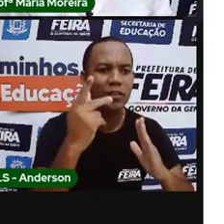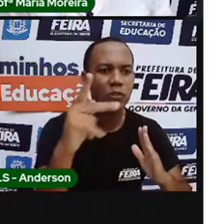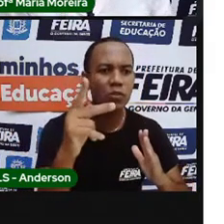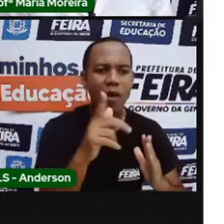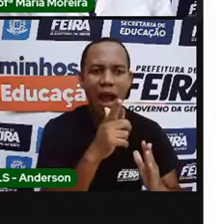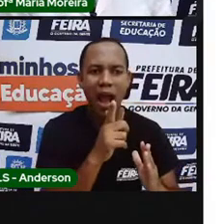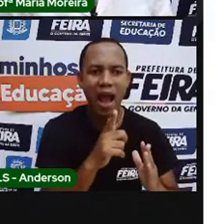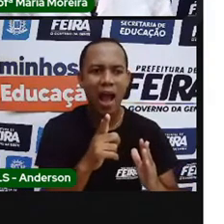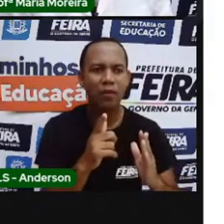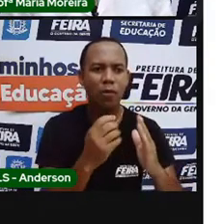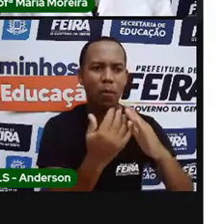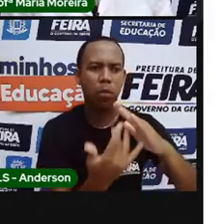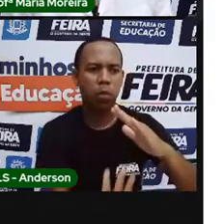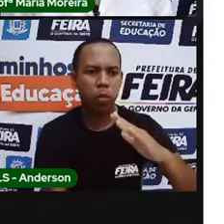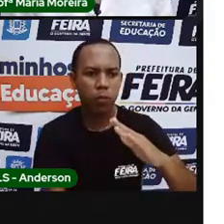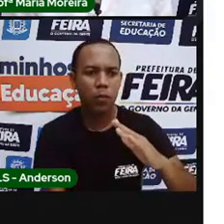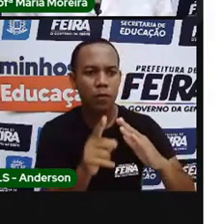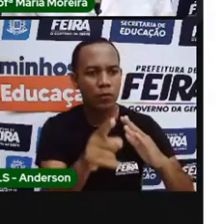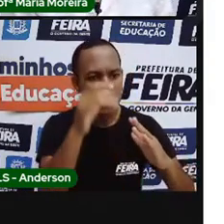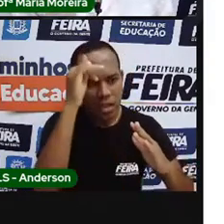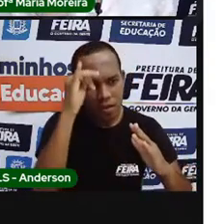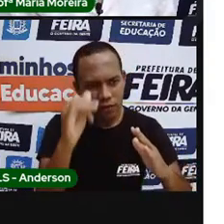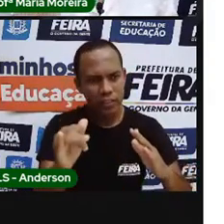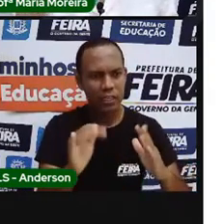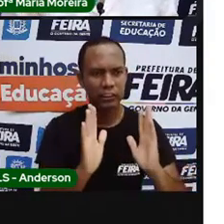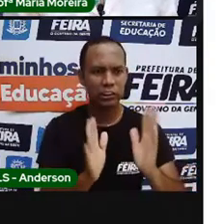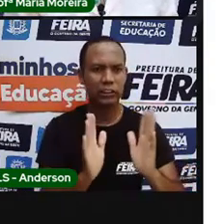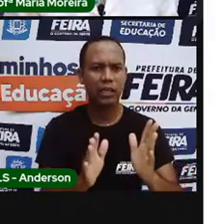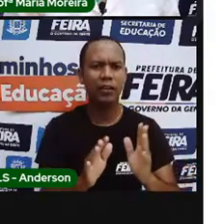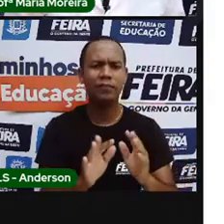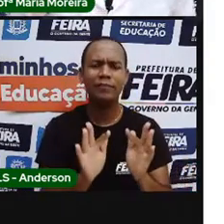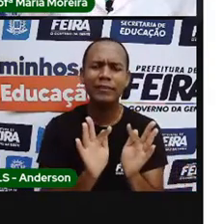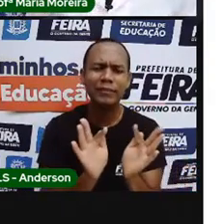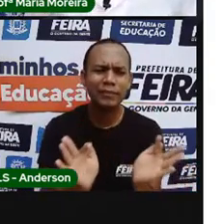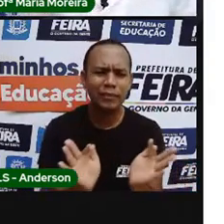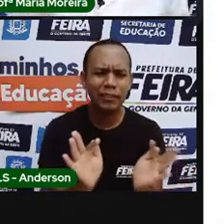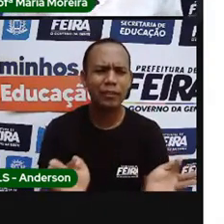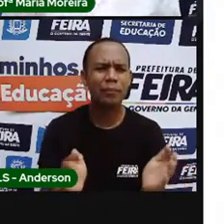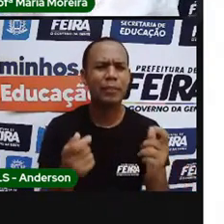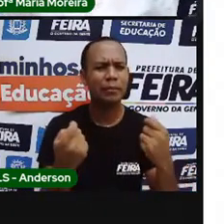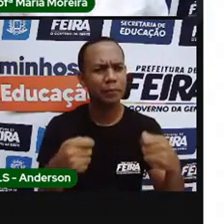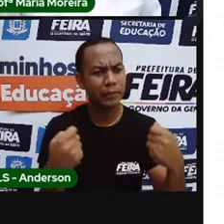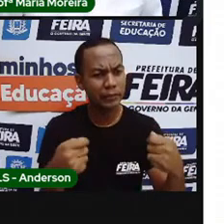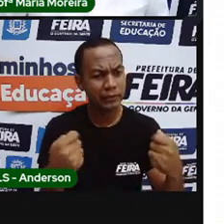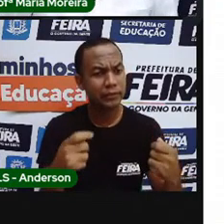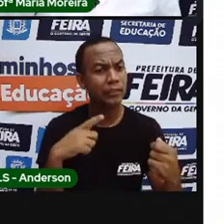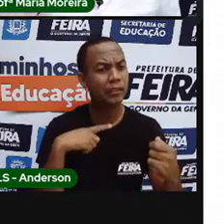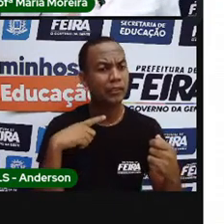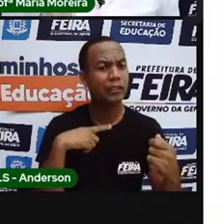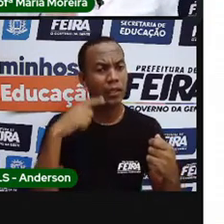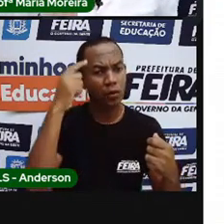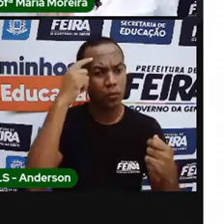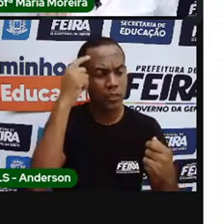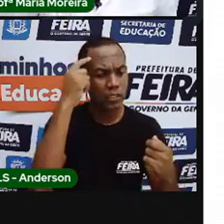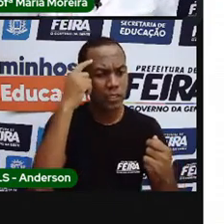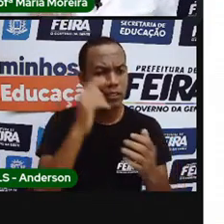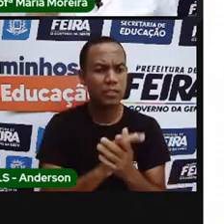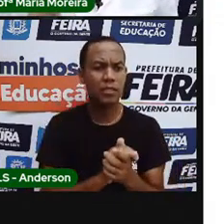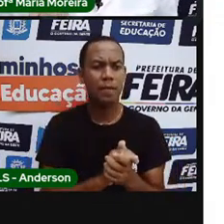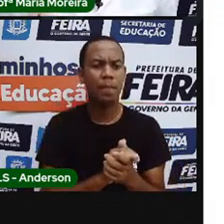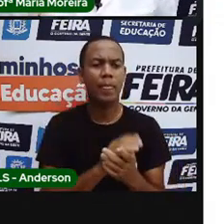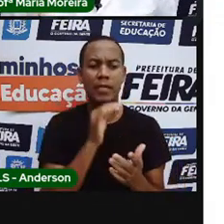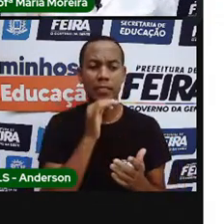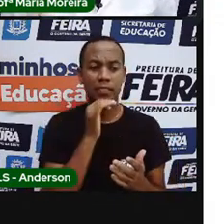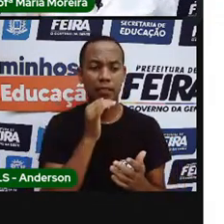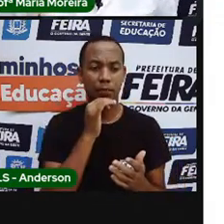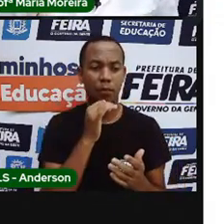uma maneira de reduzir esse desperdício? Bom, atitudes simples podem evitar o desperdício. né? Com a redução do tempo